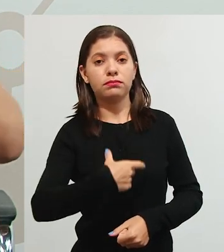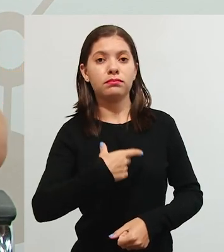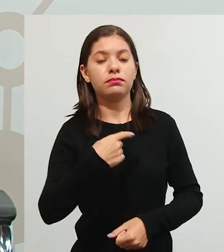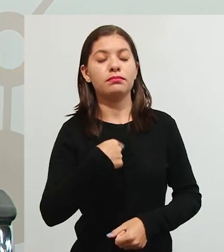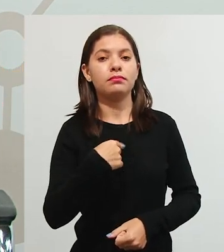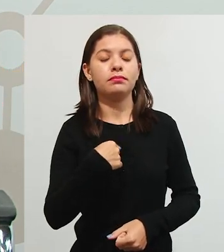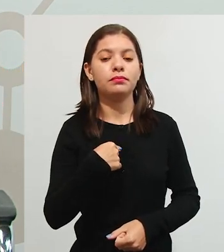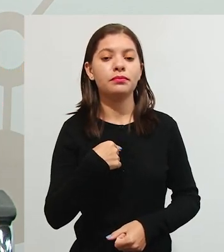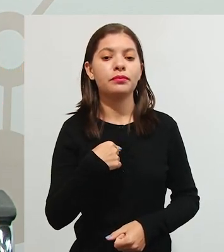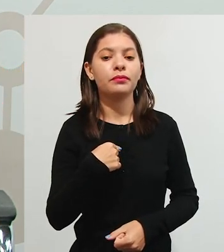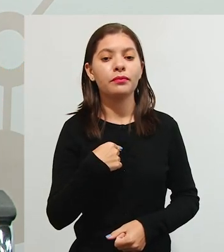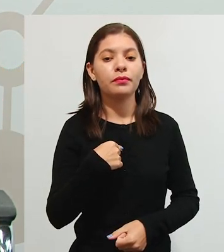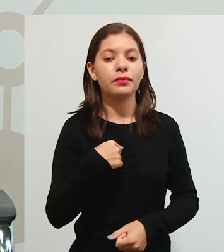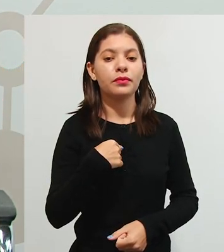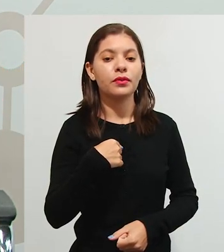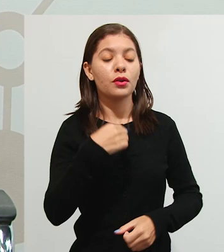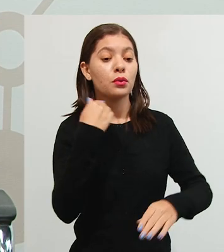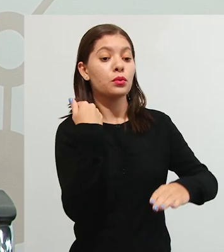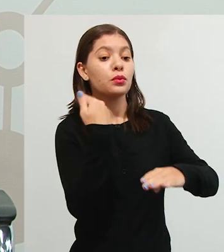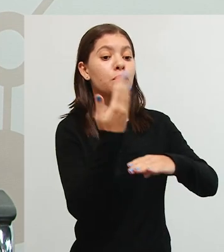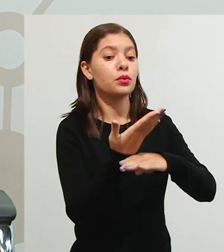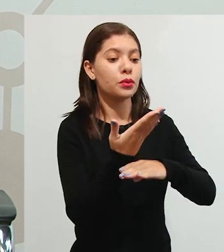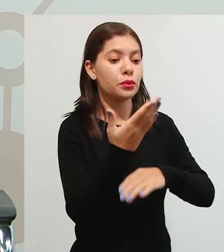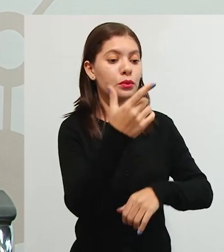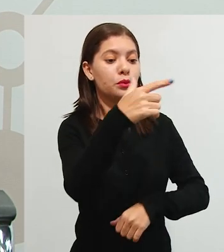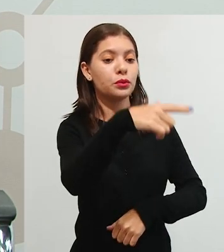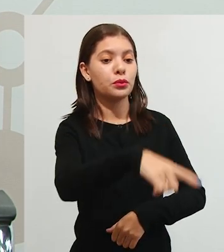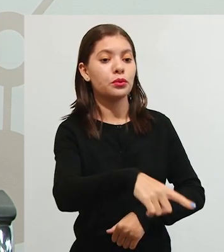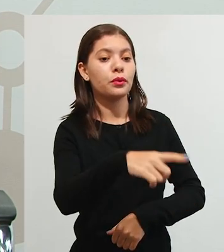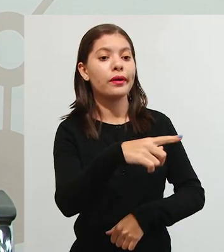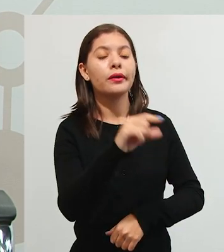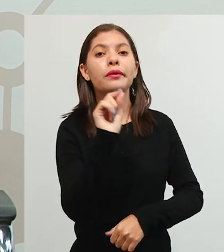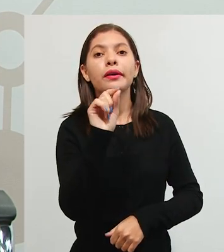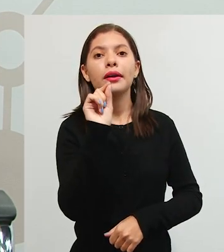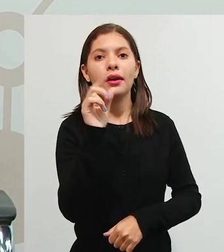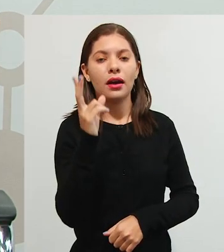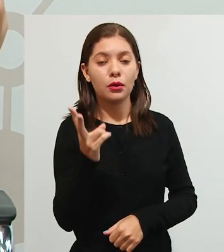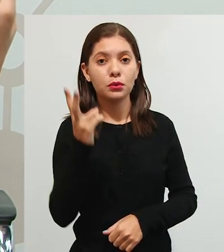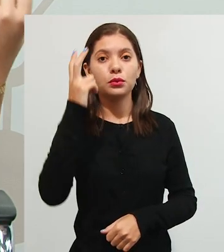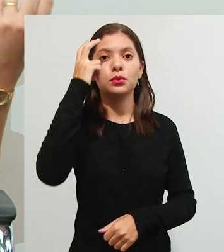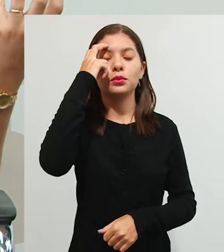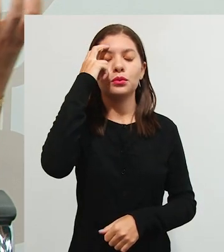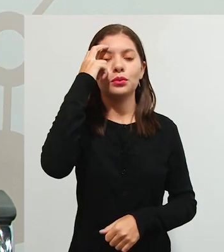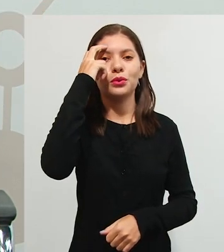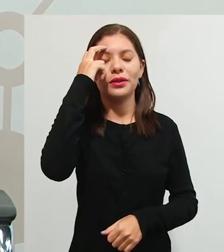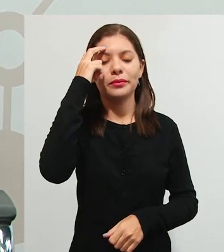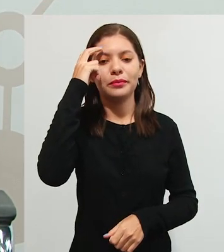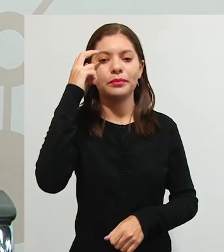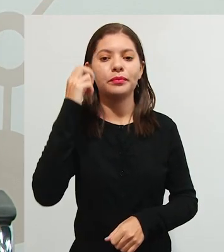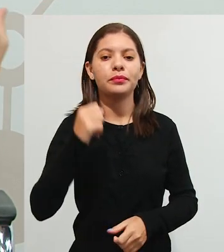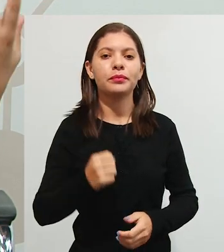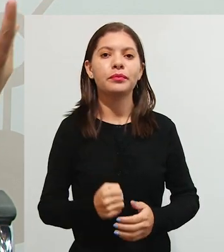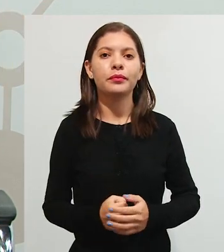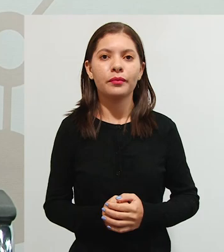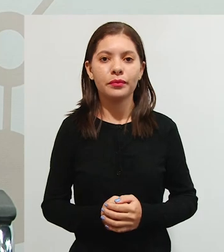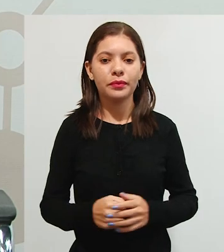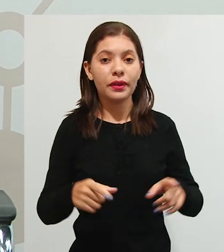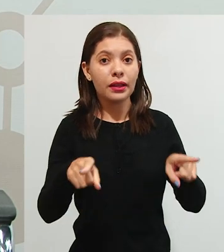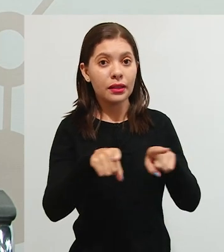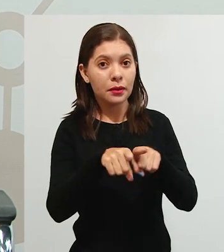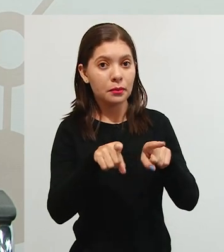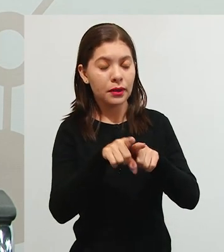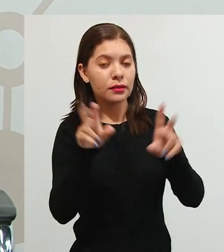o externo também, que são a cultura, que são as relações